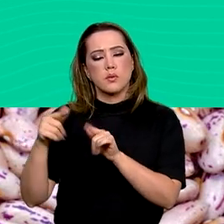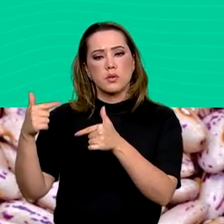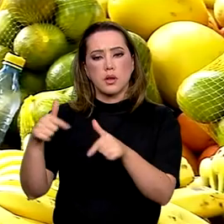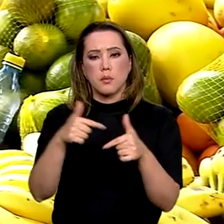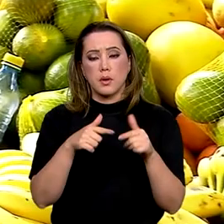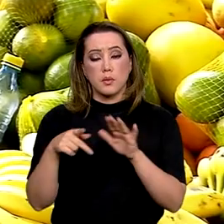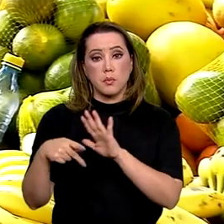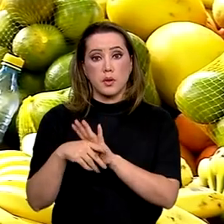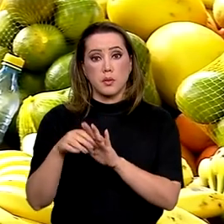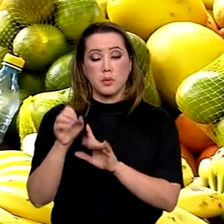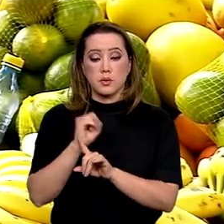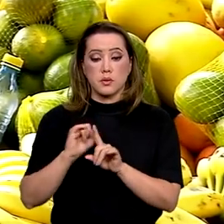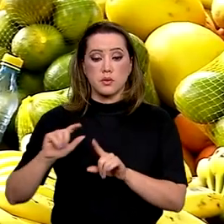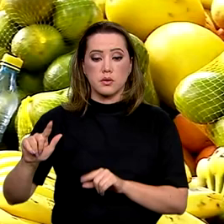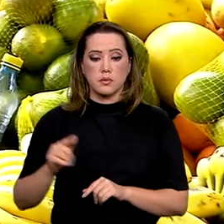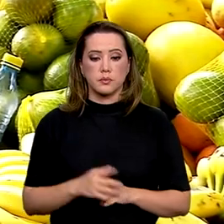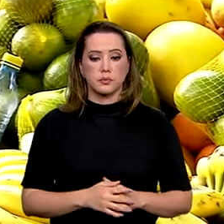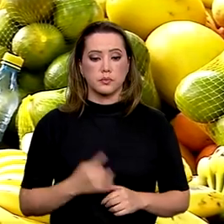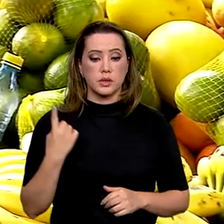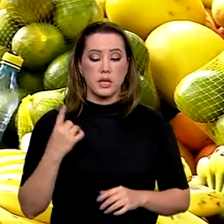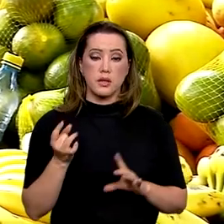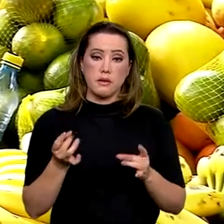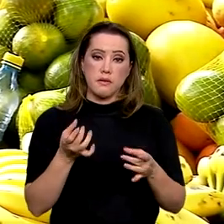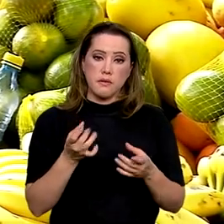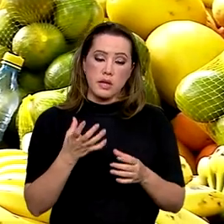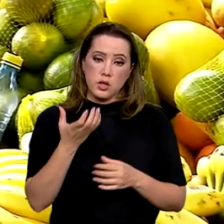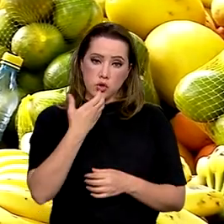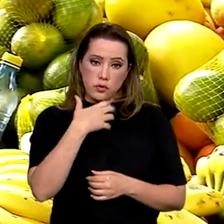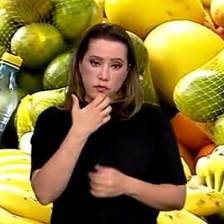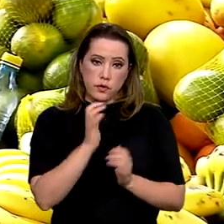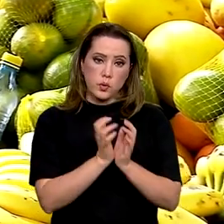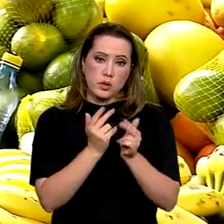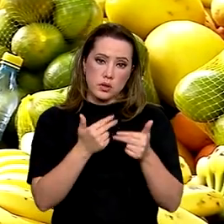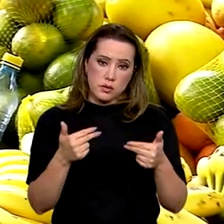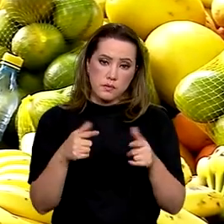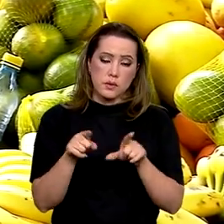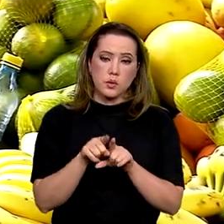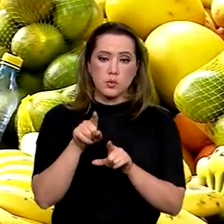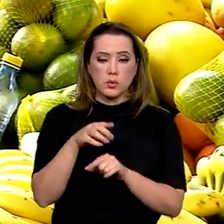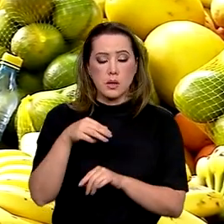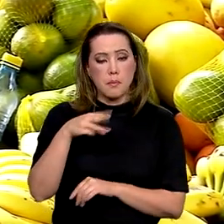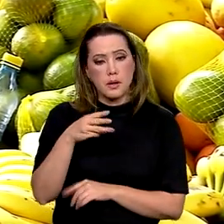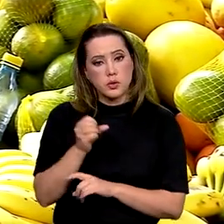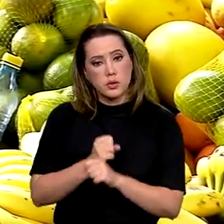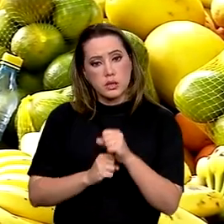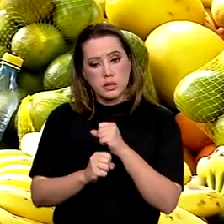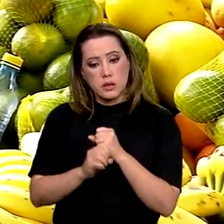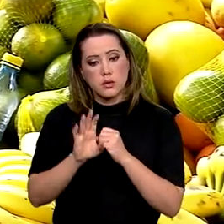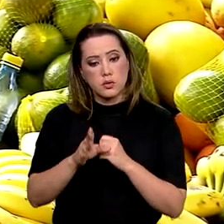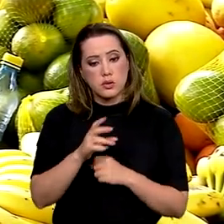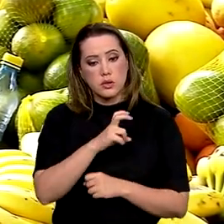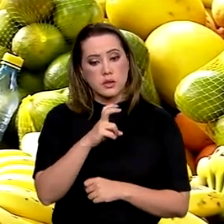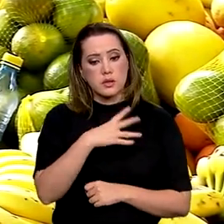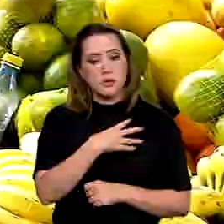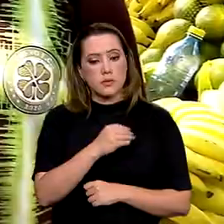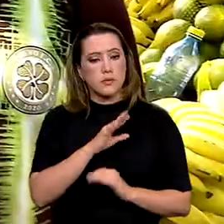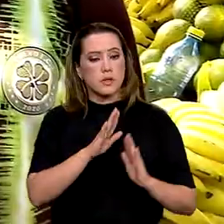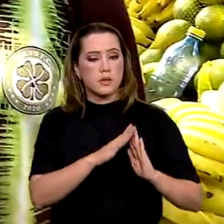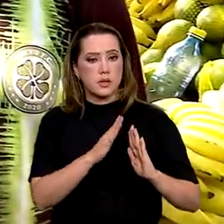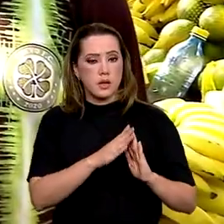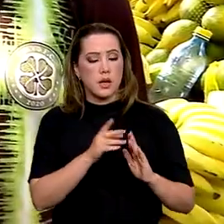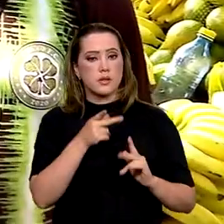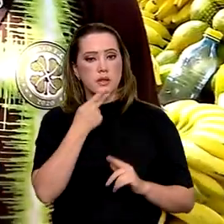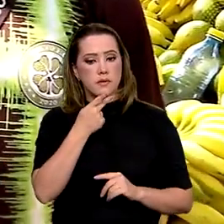civil. Ronaldo vende frutas e verduras em Teresina, no Piauí, há mais de 30 anos. Com cinco filhos em casa,